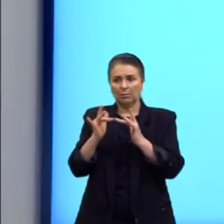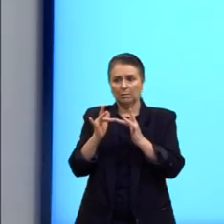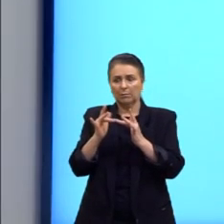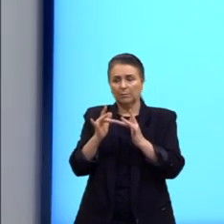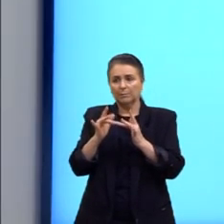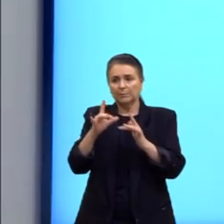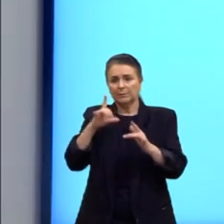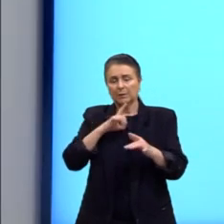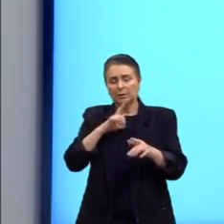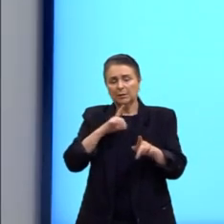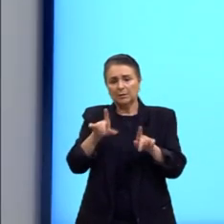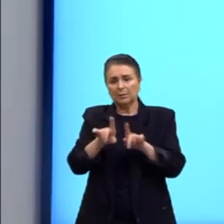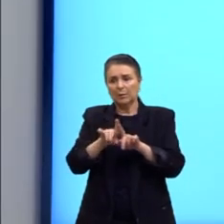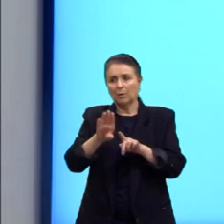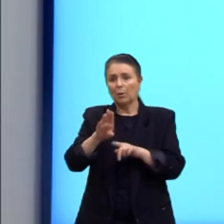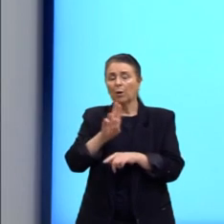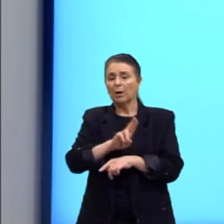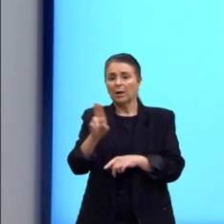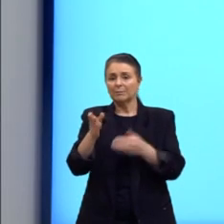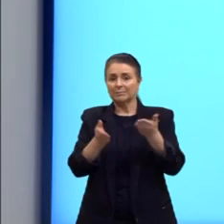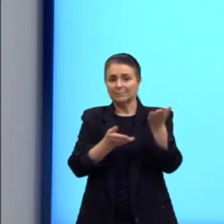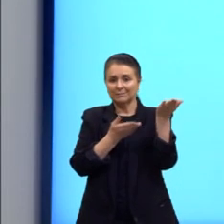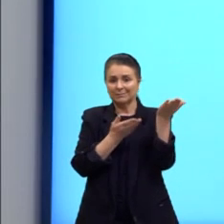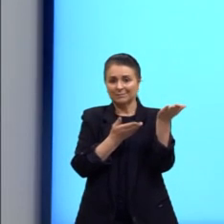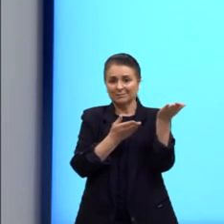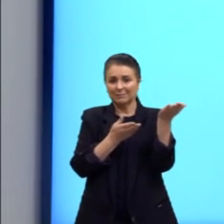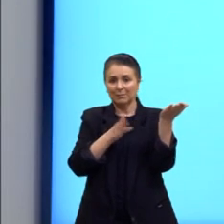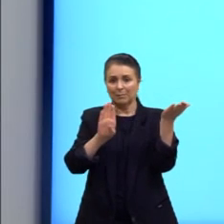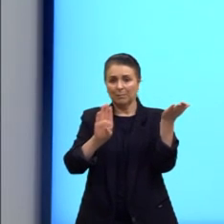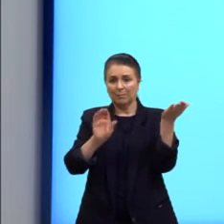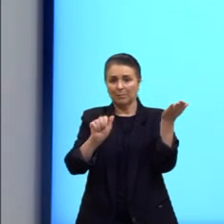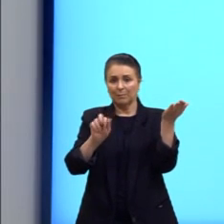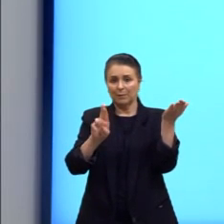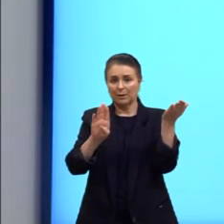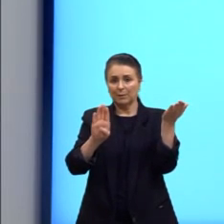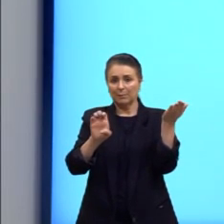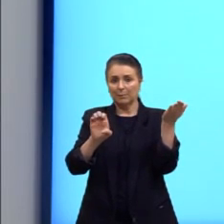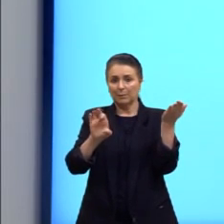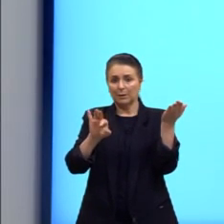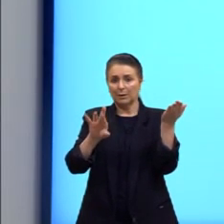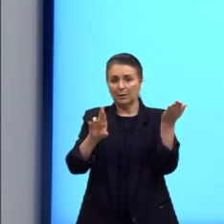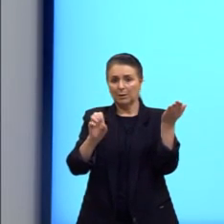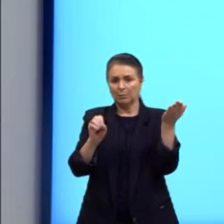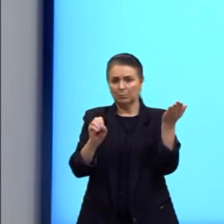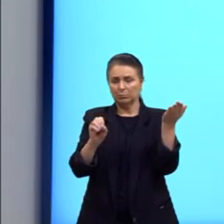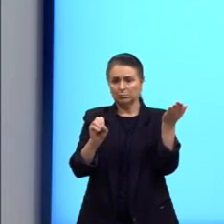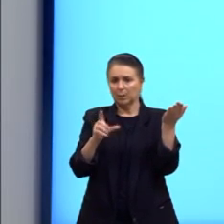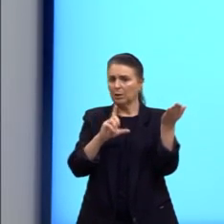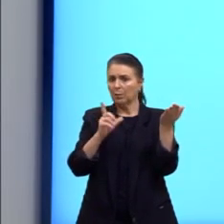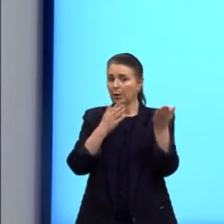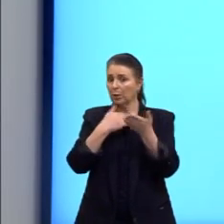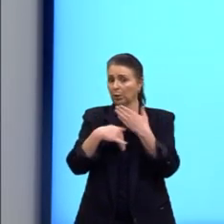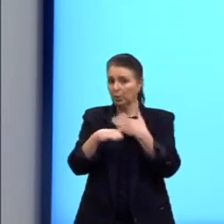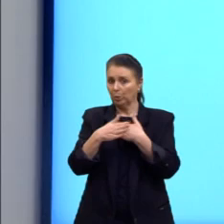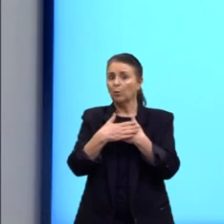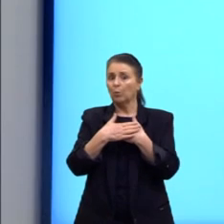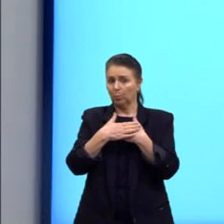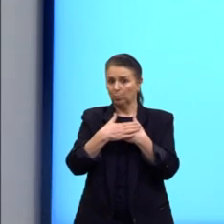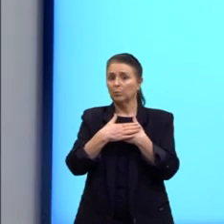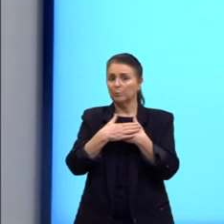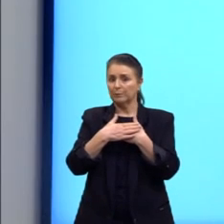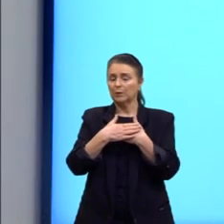Bom, então, aqui está o barbeiro, né? Esse inseto bem comum. Não é todo barbeiro que vai